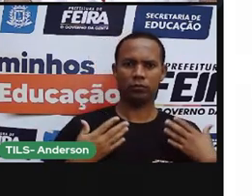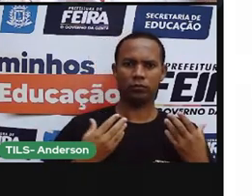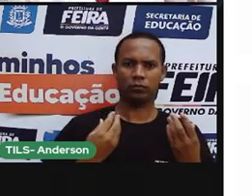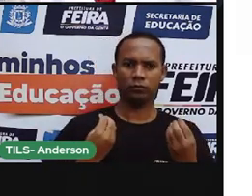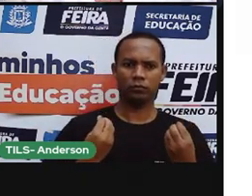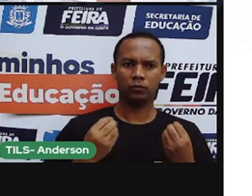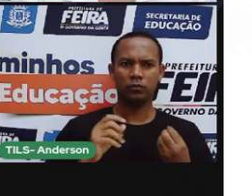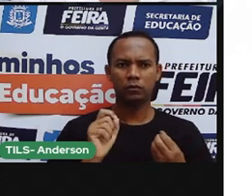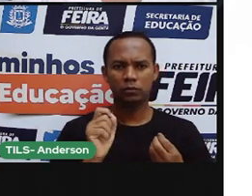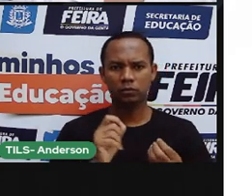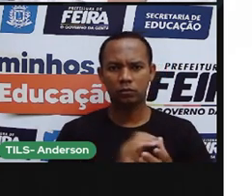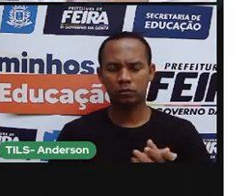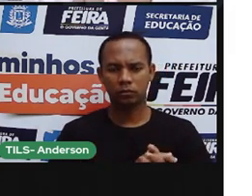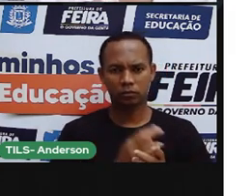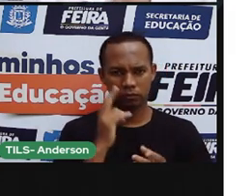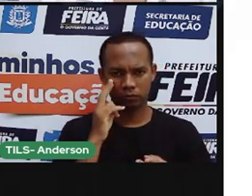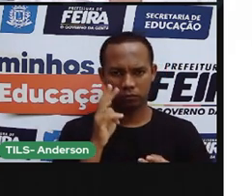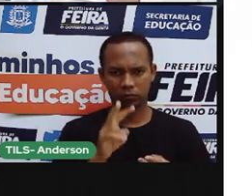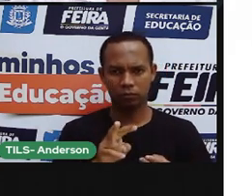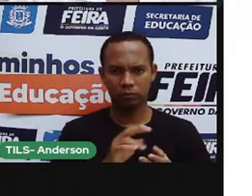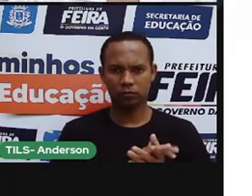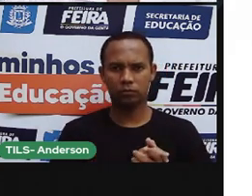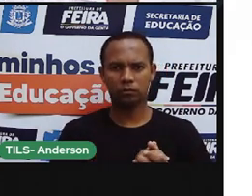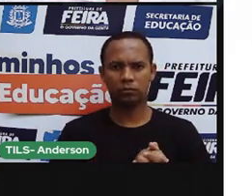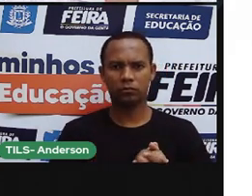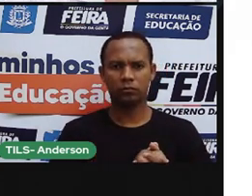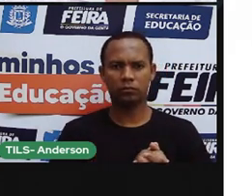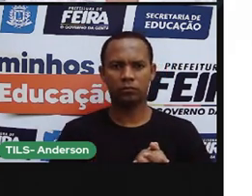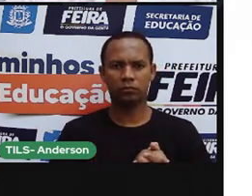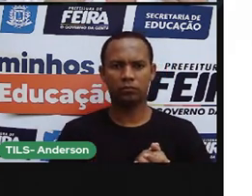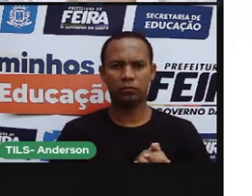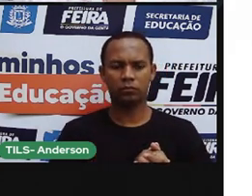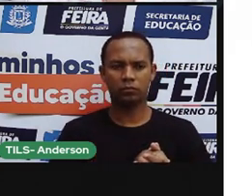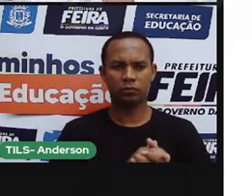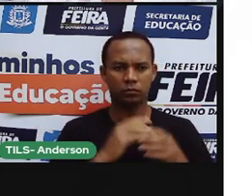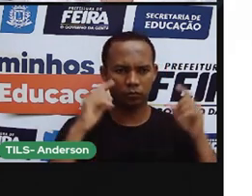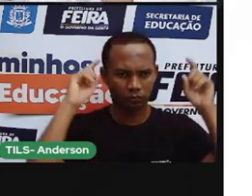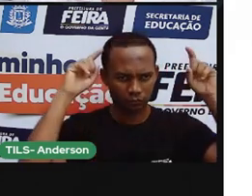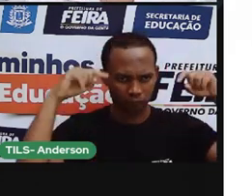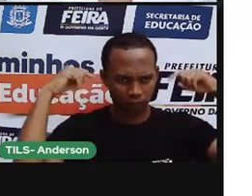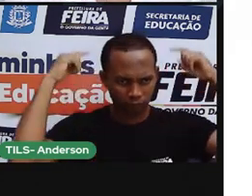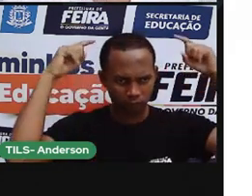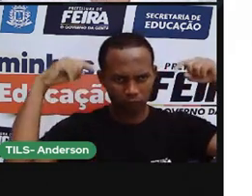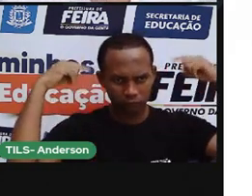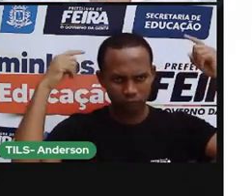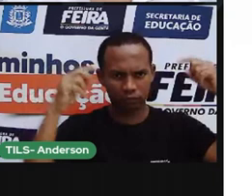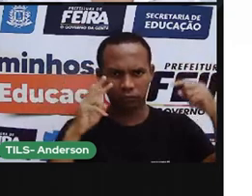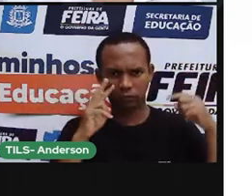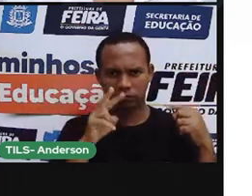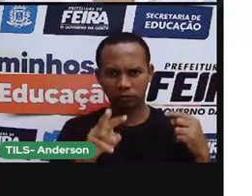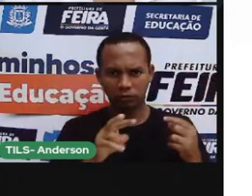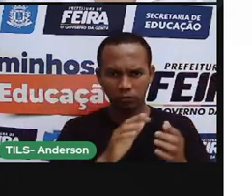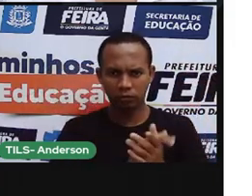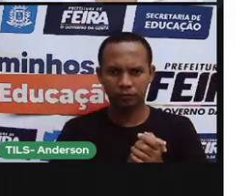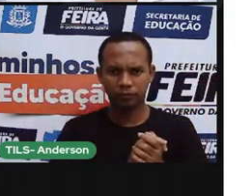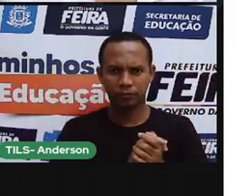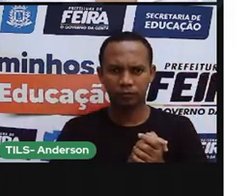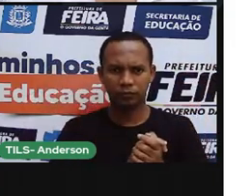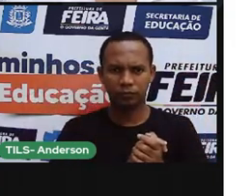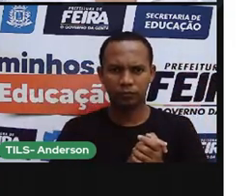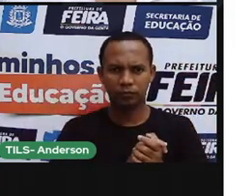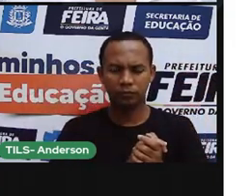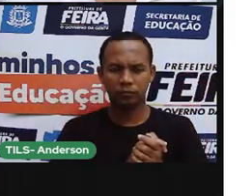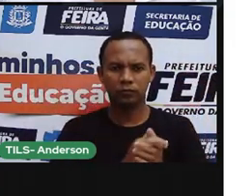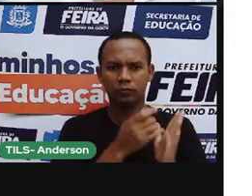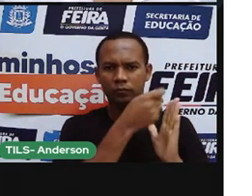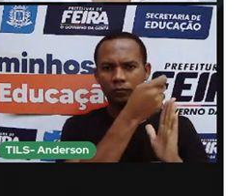né, e aí eles veem, se eu não me engano, um carneiro, eles não dão muita importância, né, mas ele vai